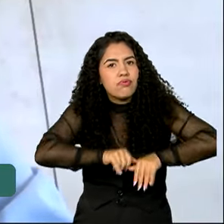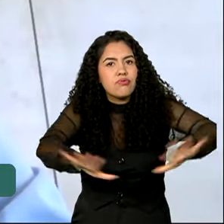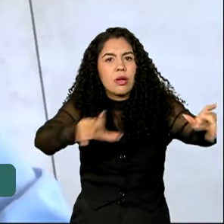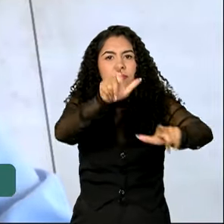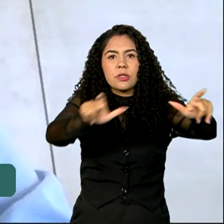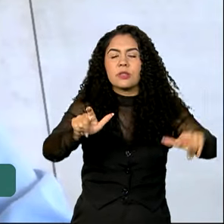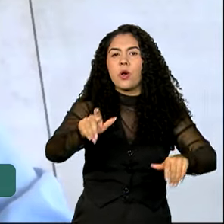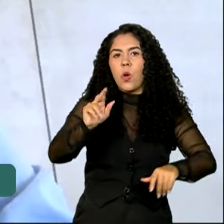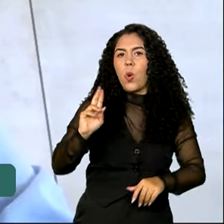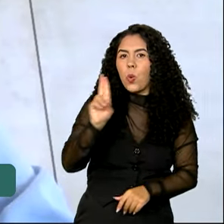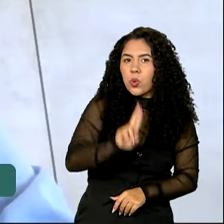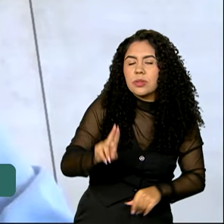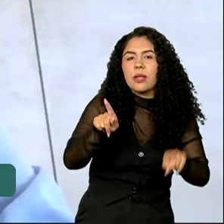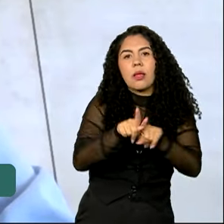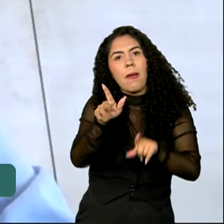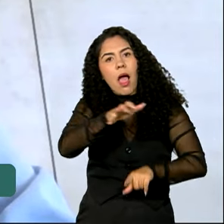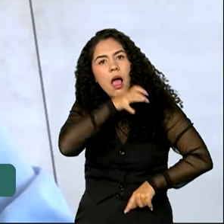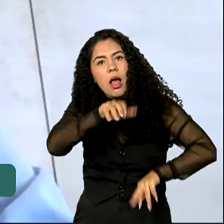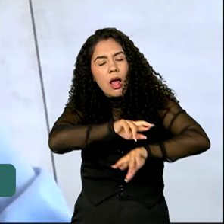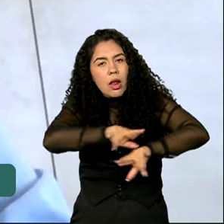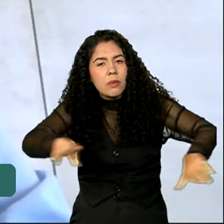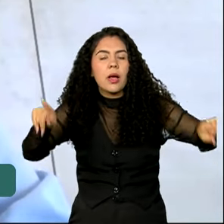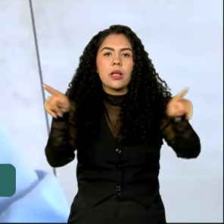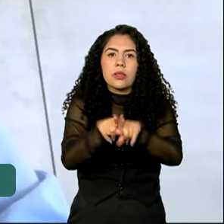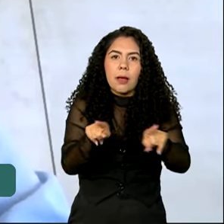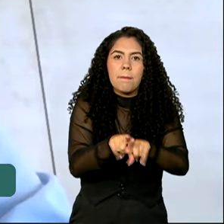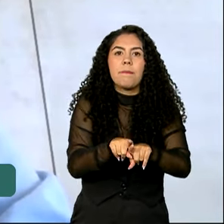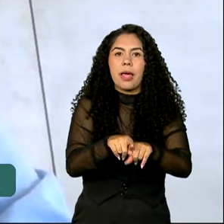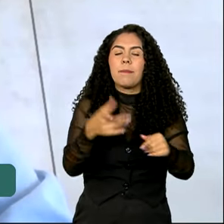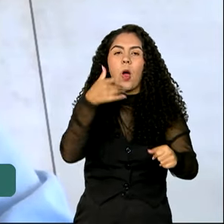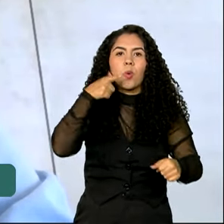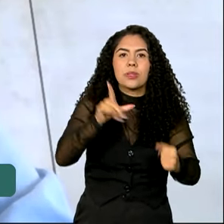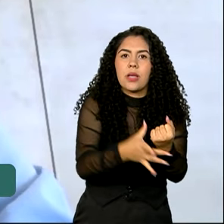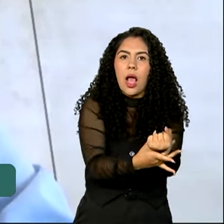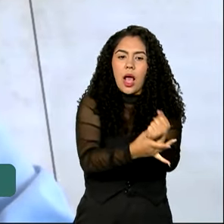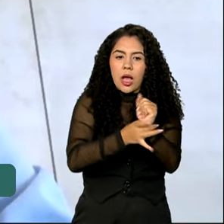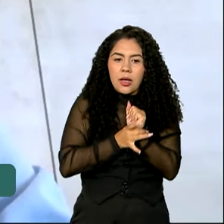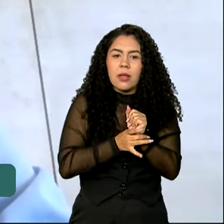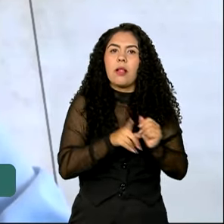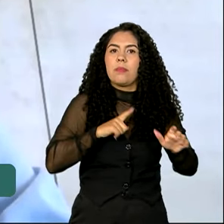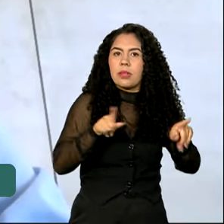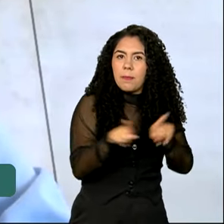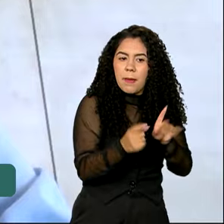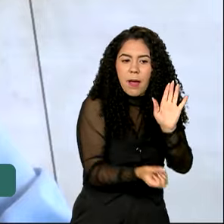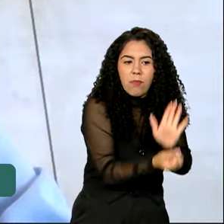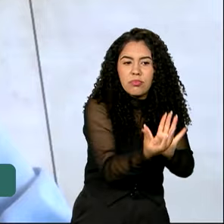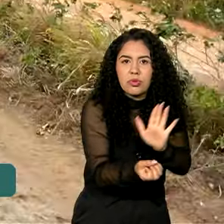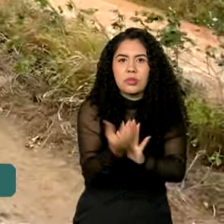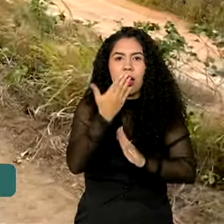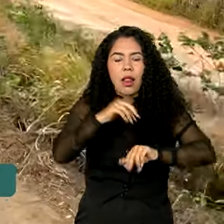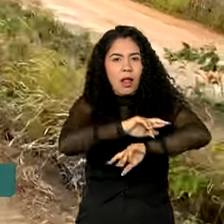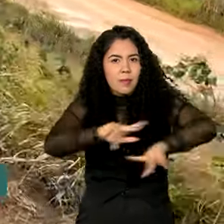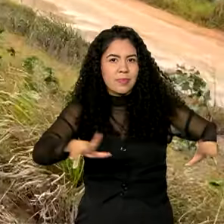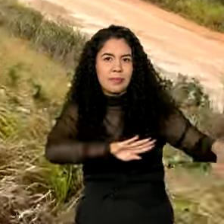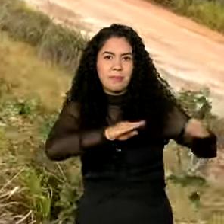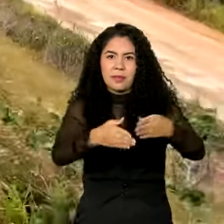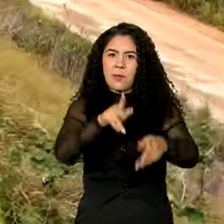dessedentação animal e água para viabilizar também uma segurança produtiva e alimentar para a nossa população.